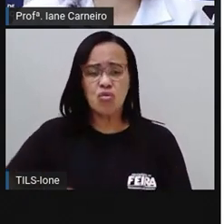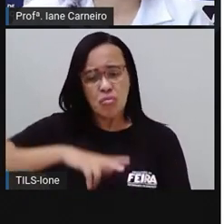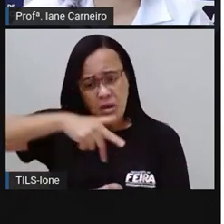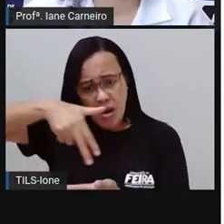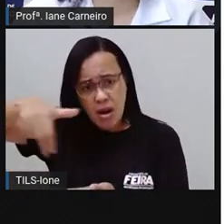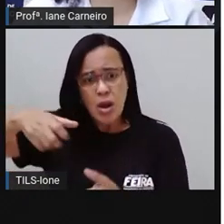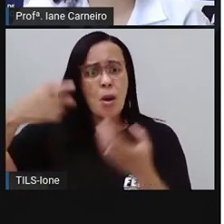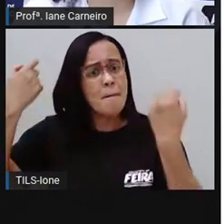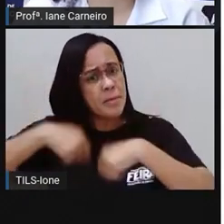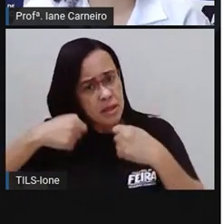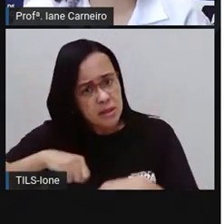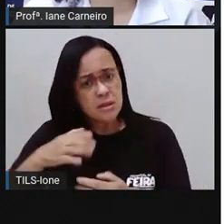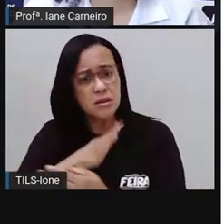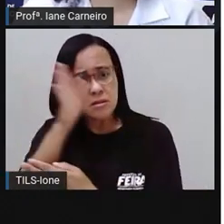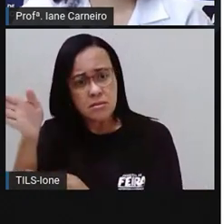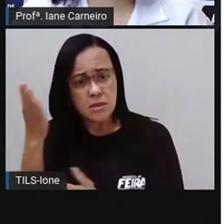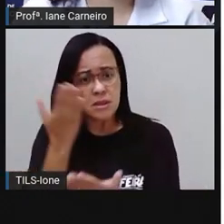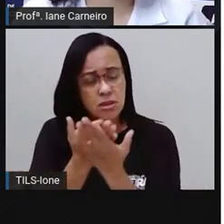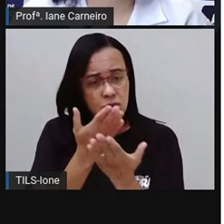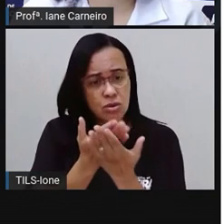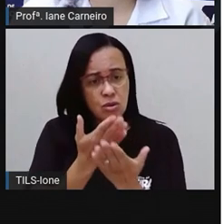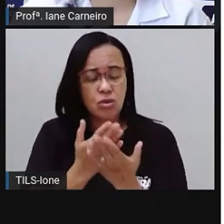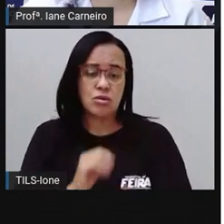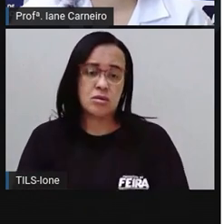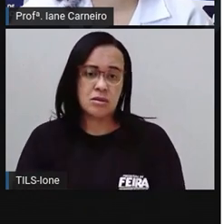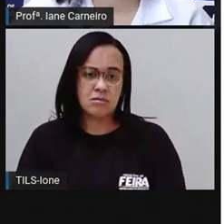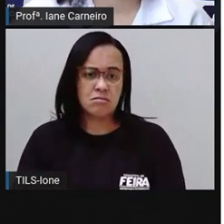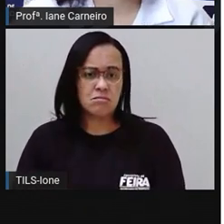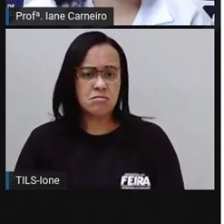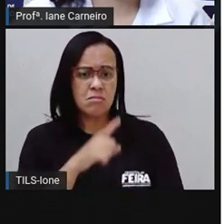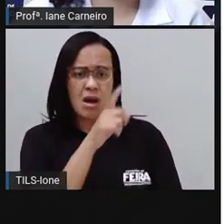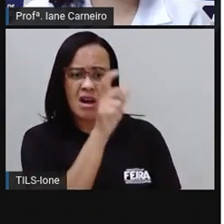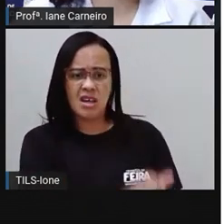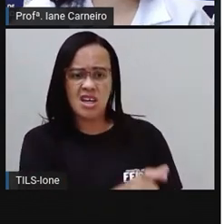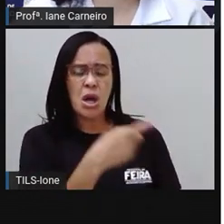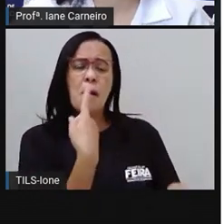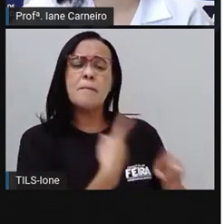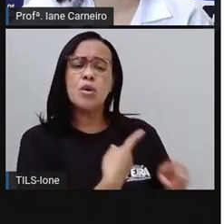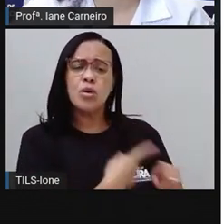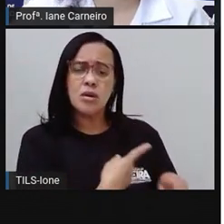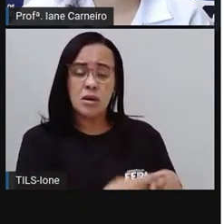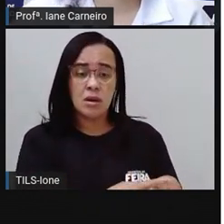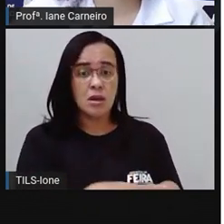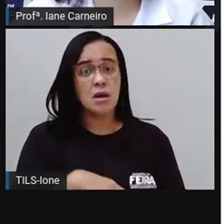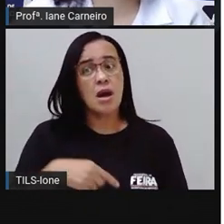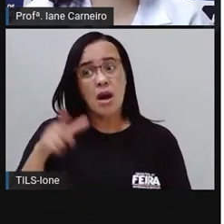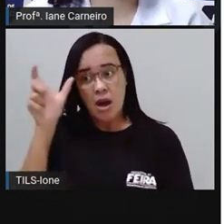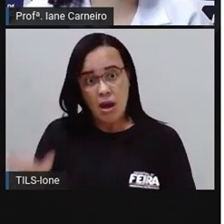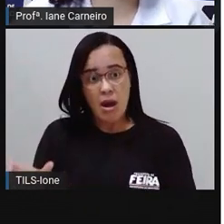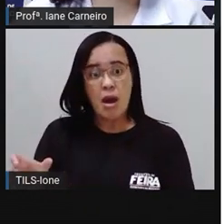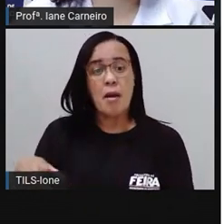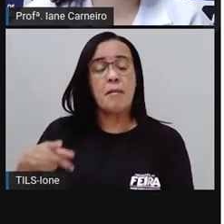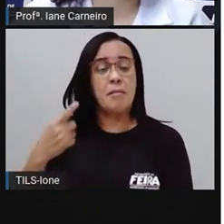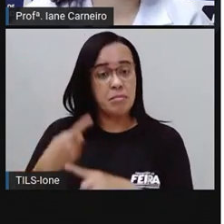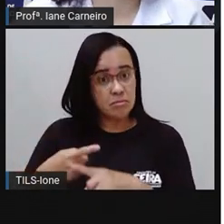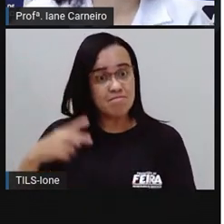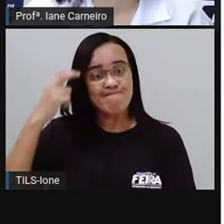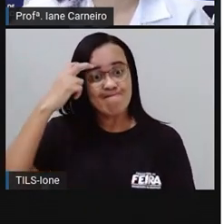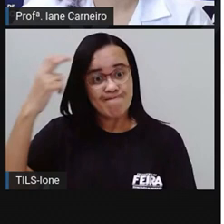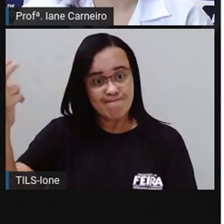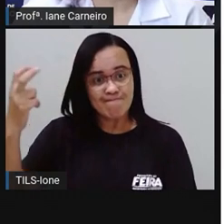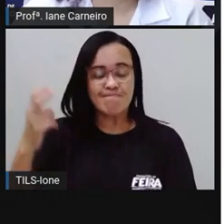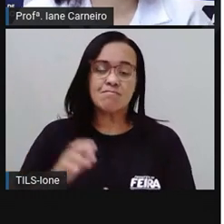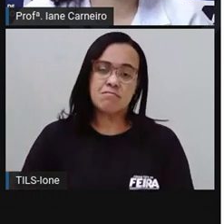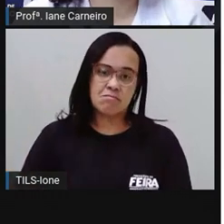à escola, disse Theo. Por quê? Para ficar inteligente. Essa não é uma boa razão.